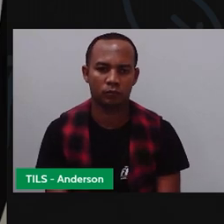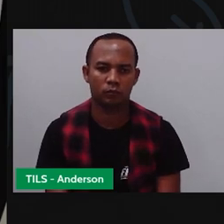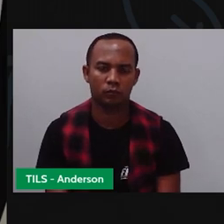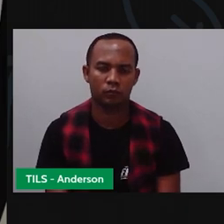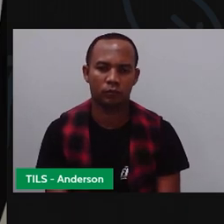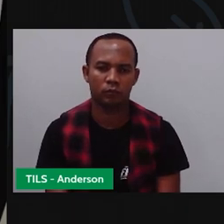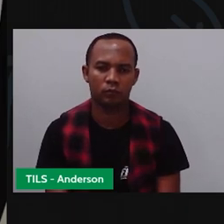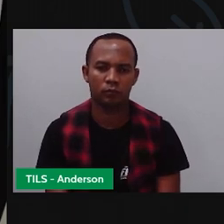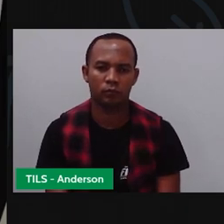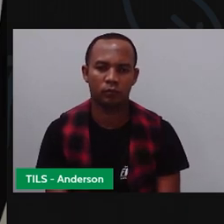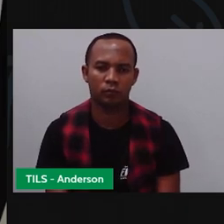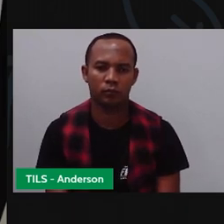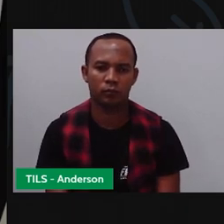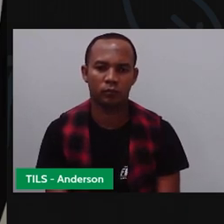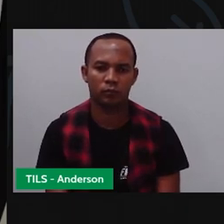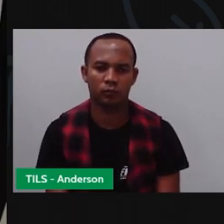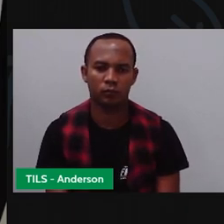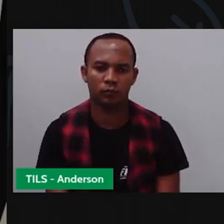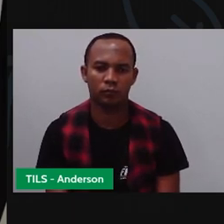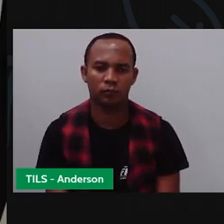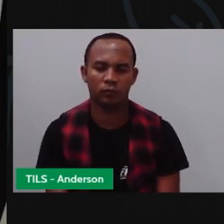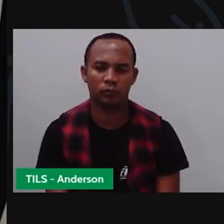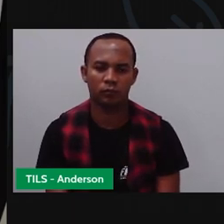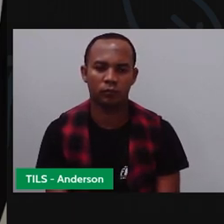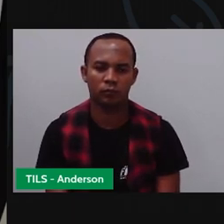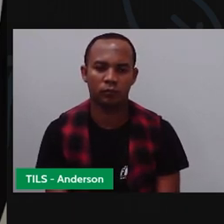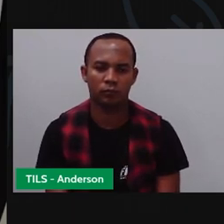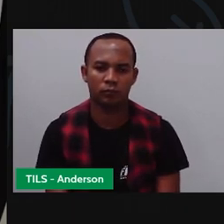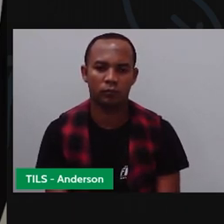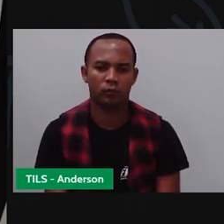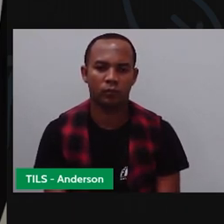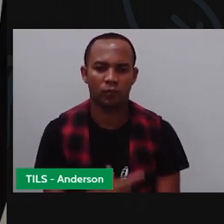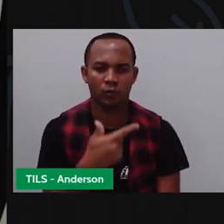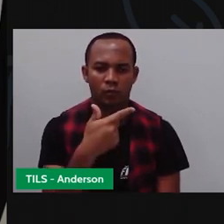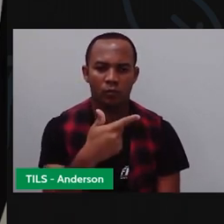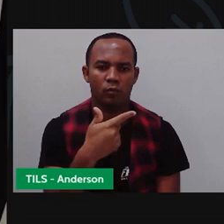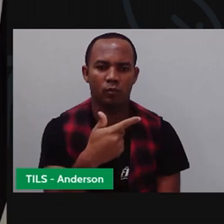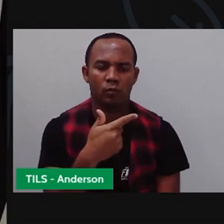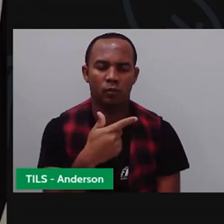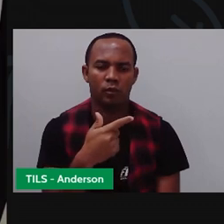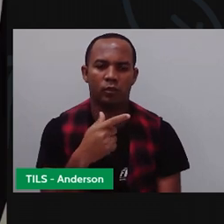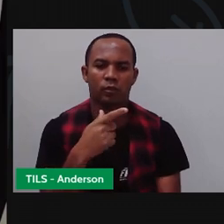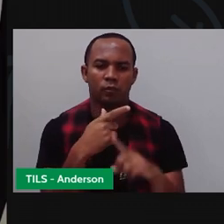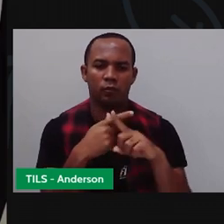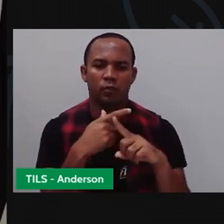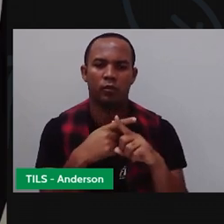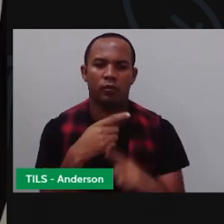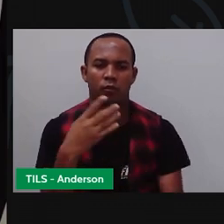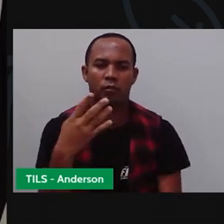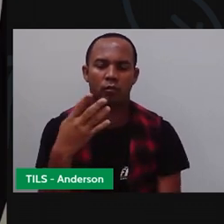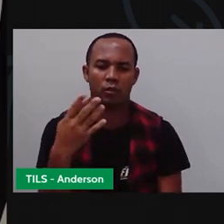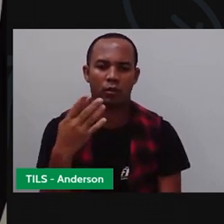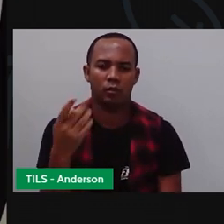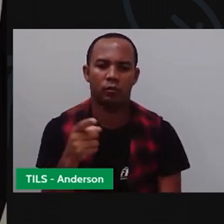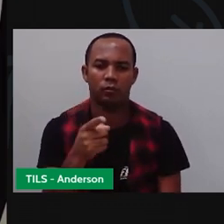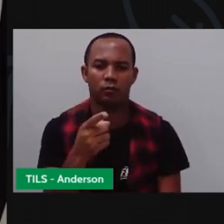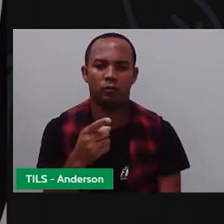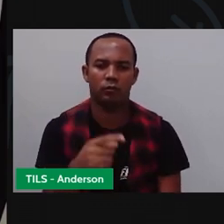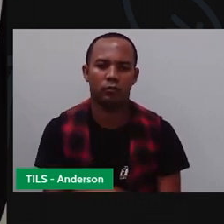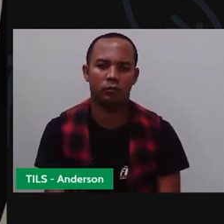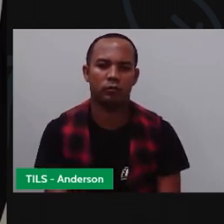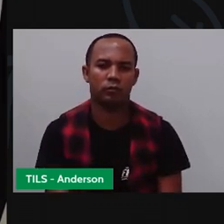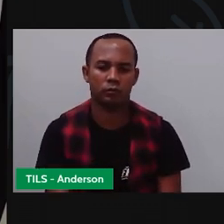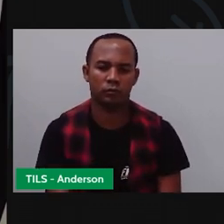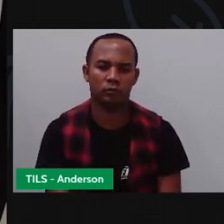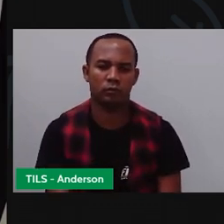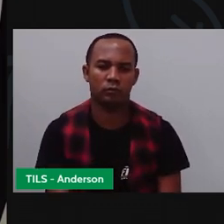né? Como é que fica, ó? Duas vezes quatro. Porque dois pneus quantas vezes?